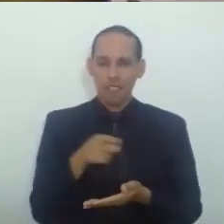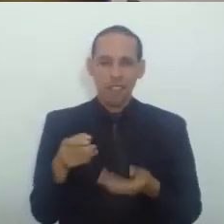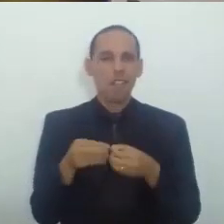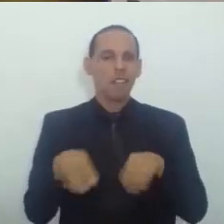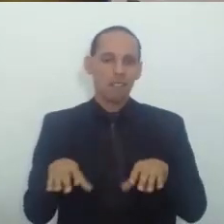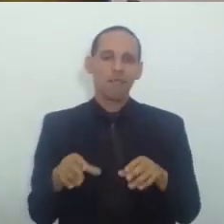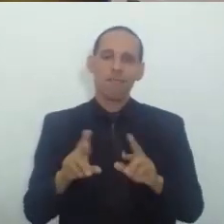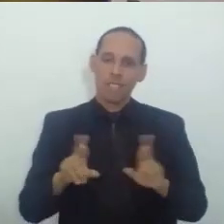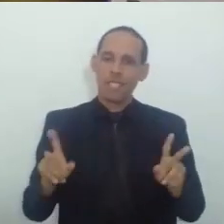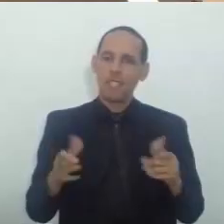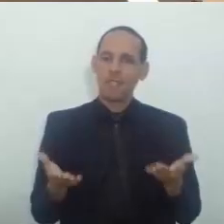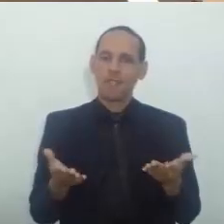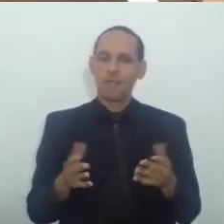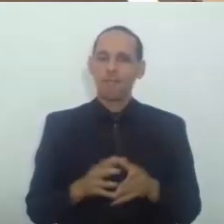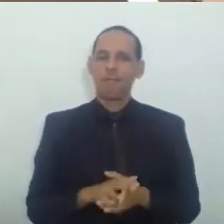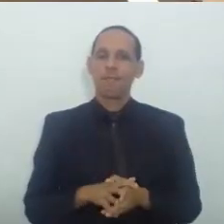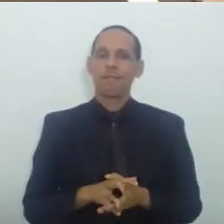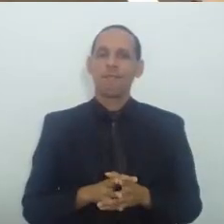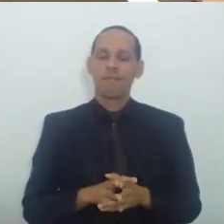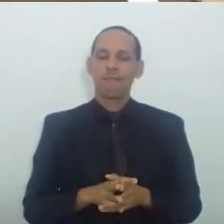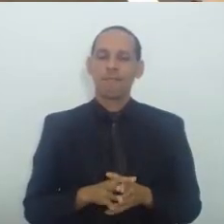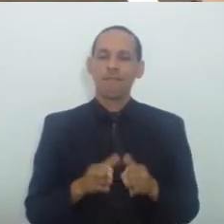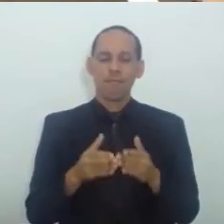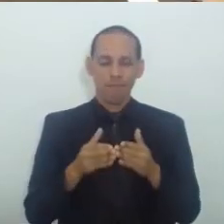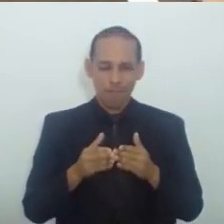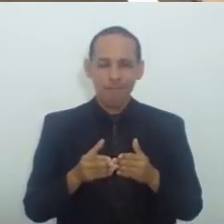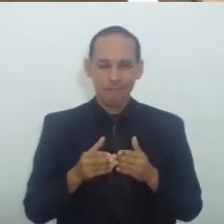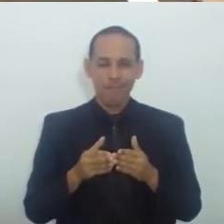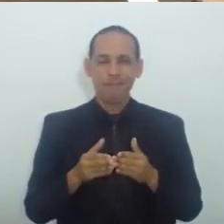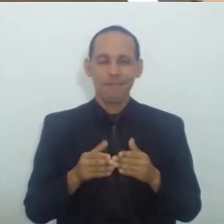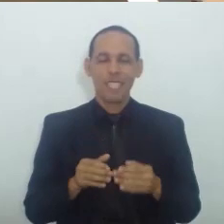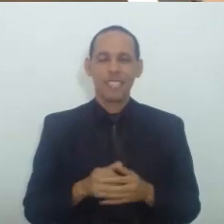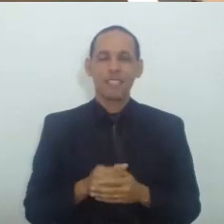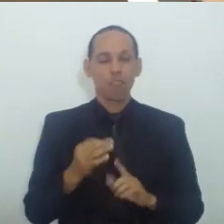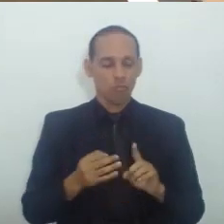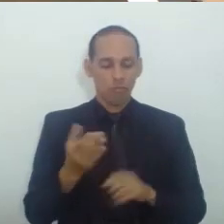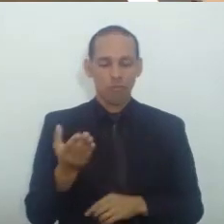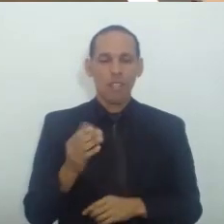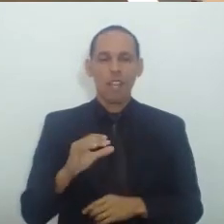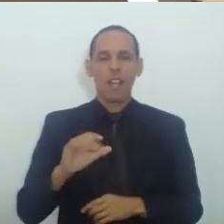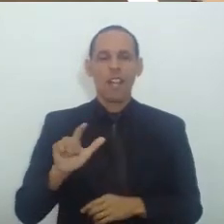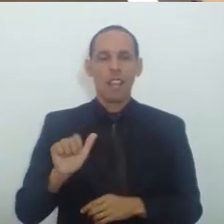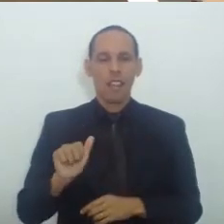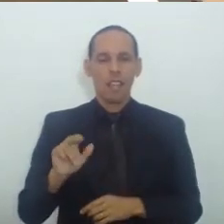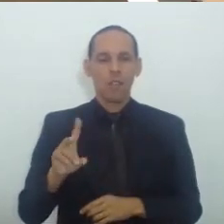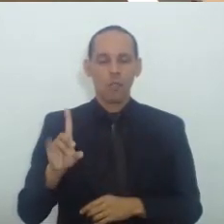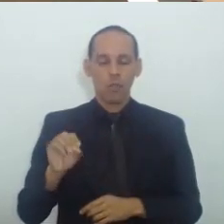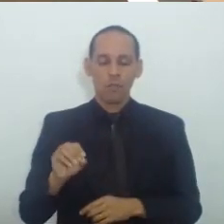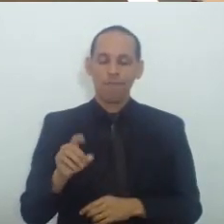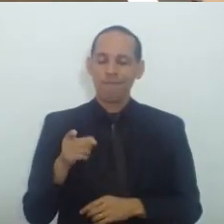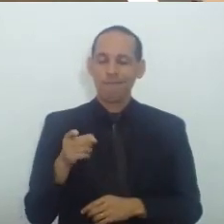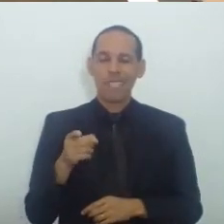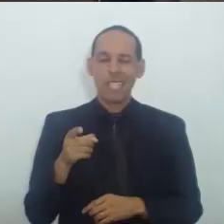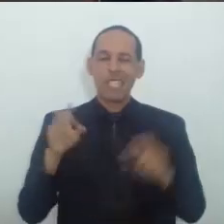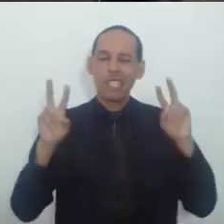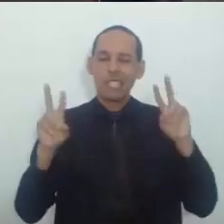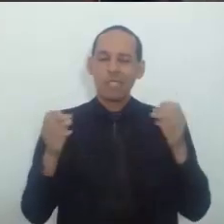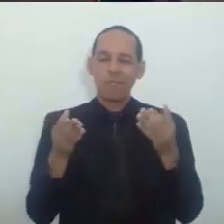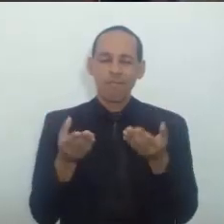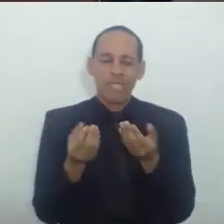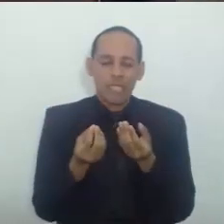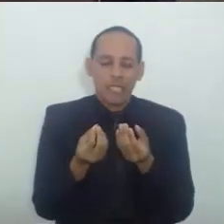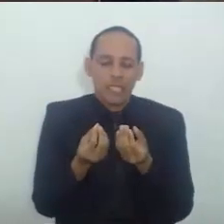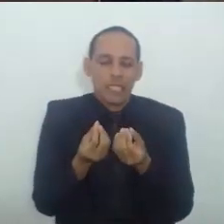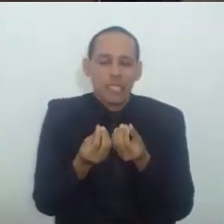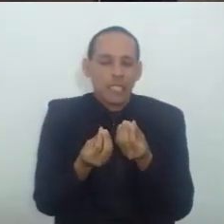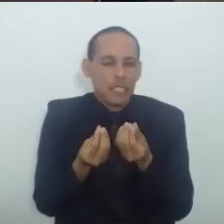Esclarecer Pela ordem Pois não É um assunto Que realmente É delicado